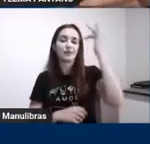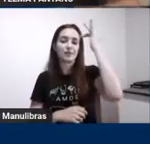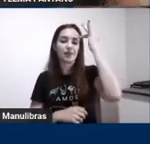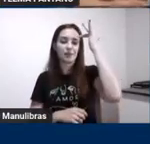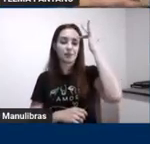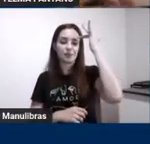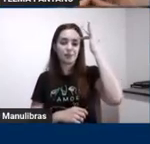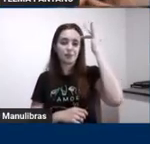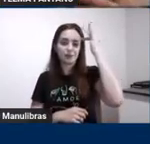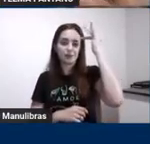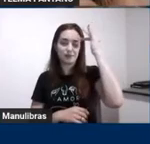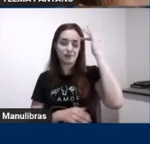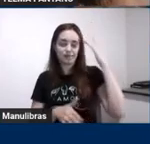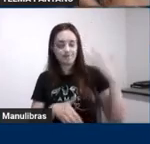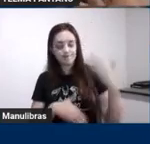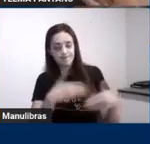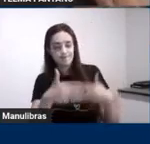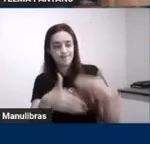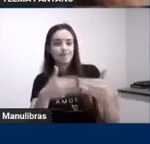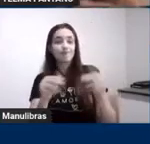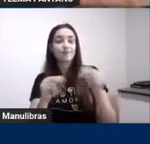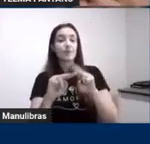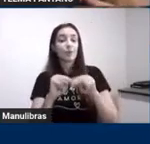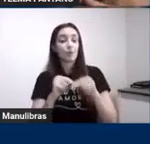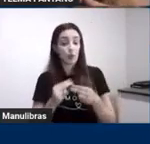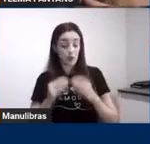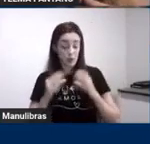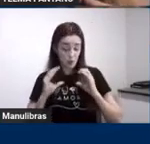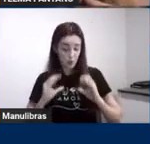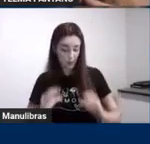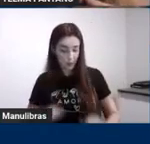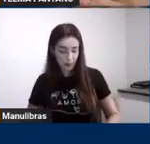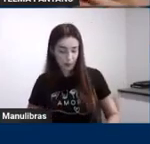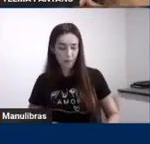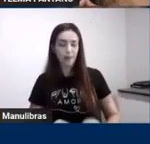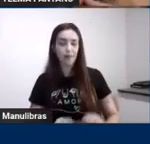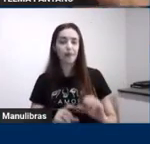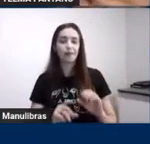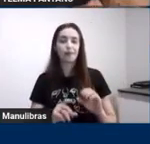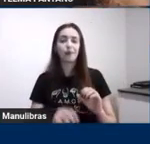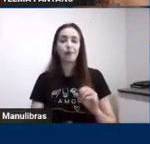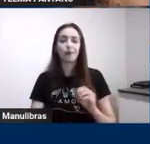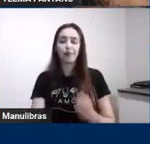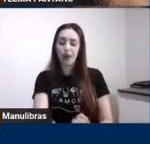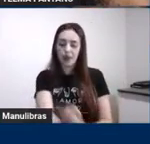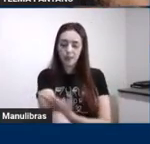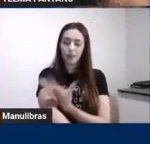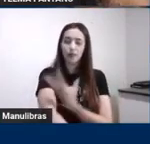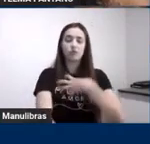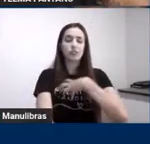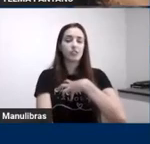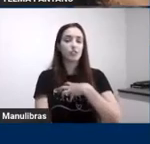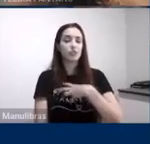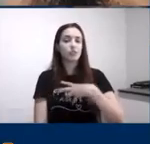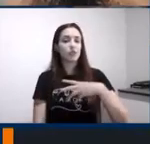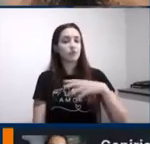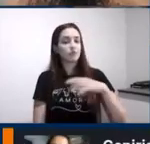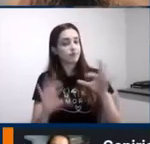esses planejamentos comportamentais complexos começam a integrar planos e processos límbicos